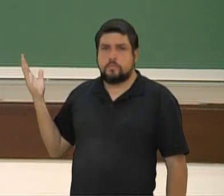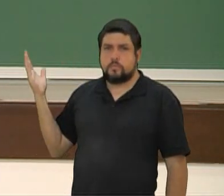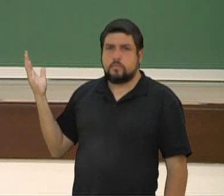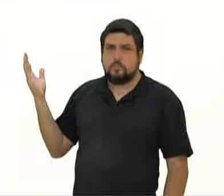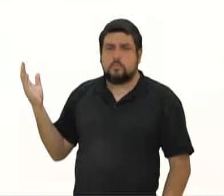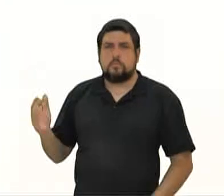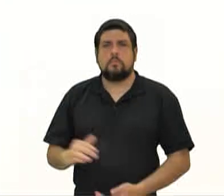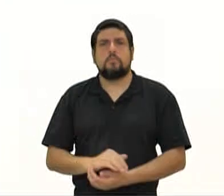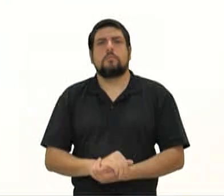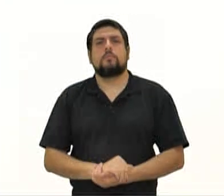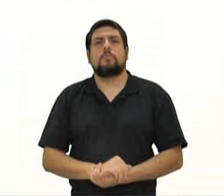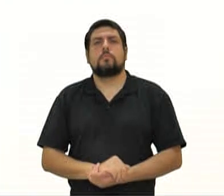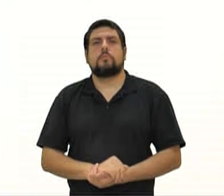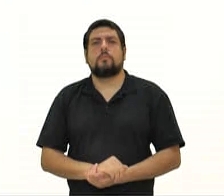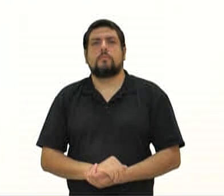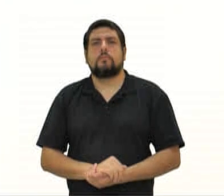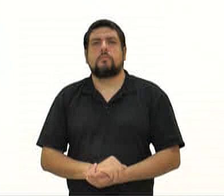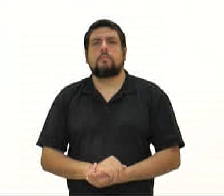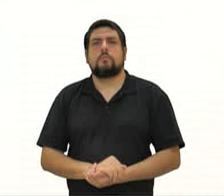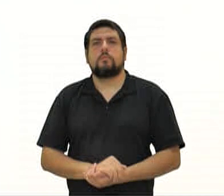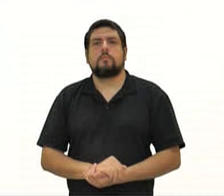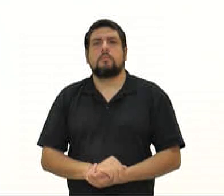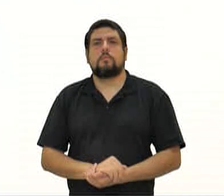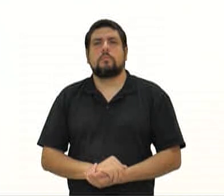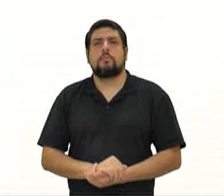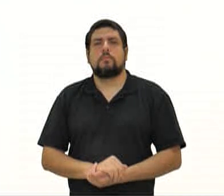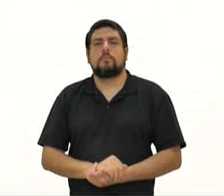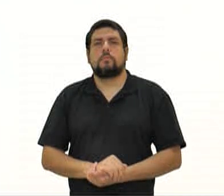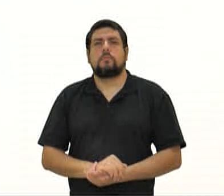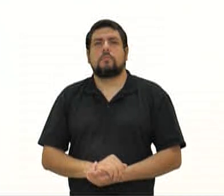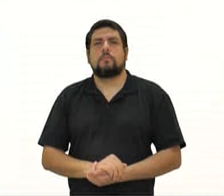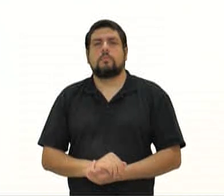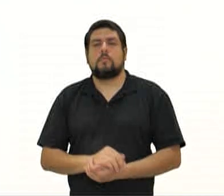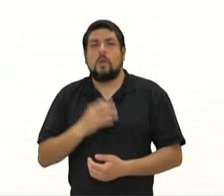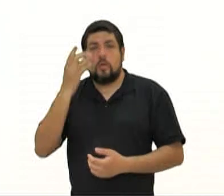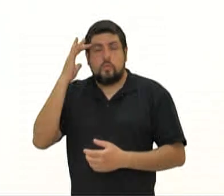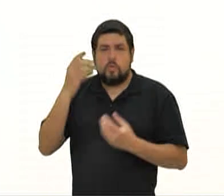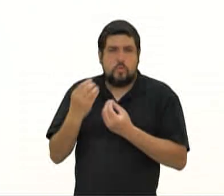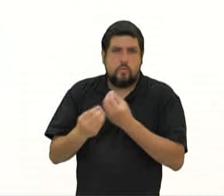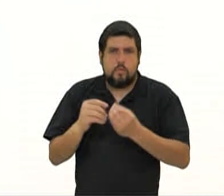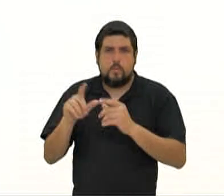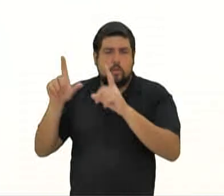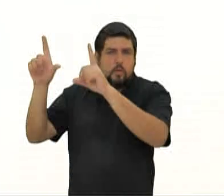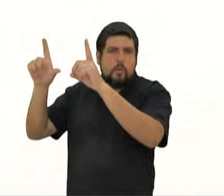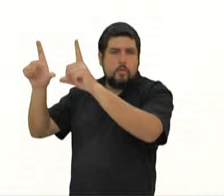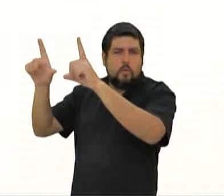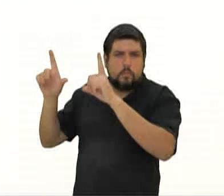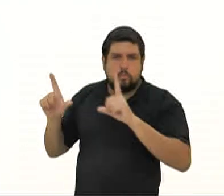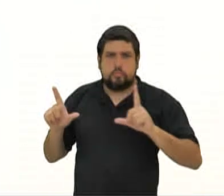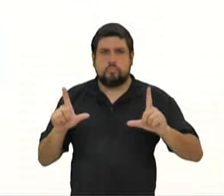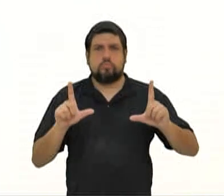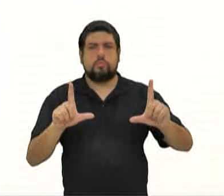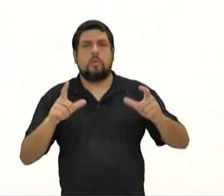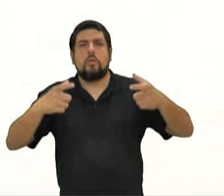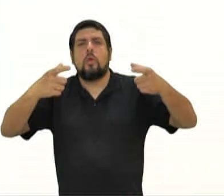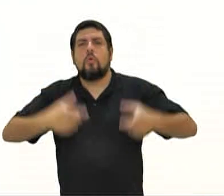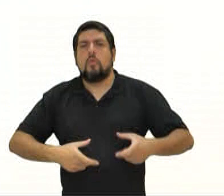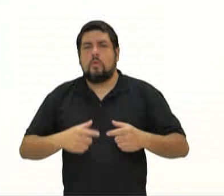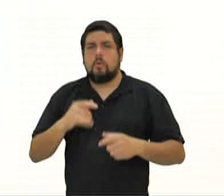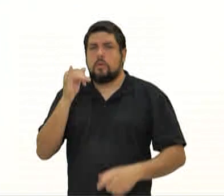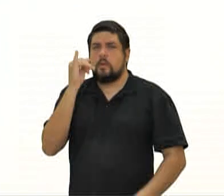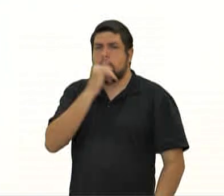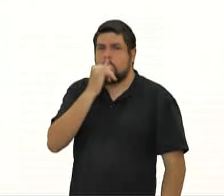um mosaico na casa de Fauna, que Pompeia não está, não sei como que eles tiraram, mas inclusive ele está no Museu Arqueológico da Itália, em